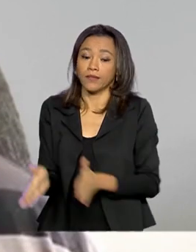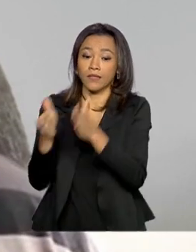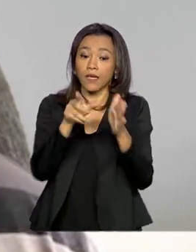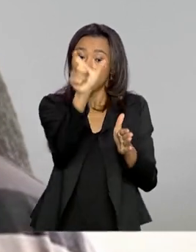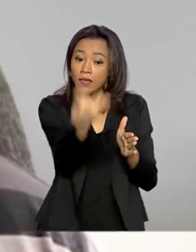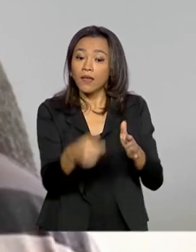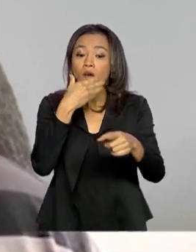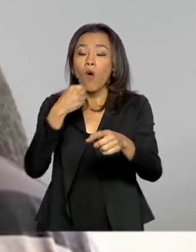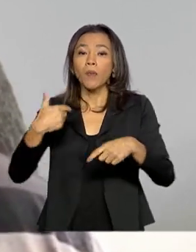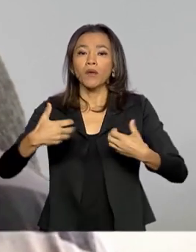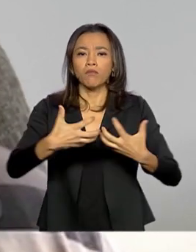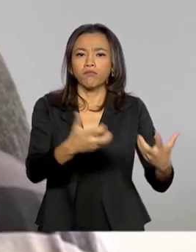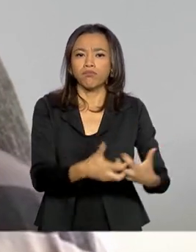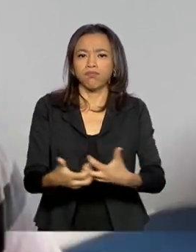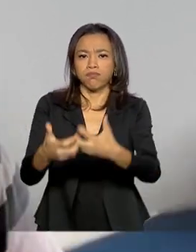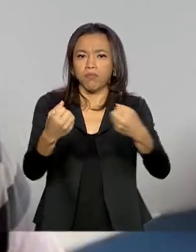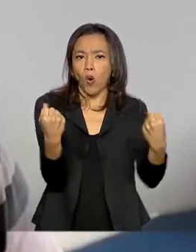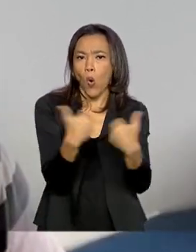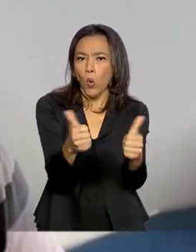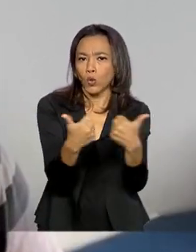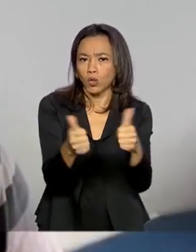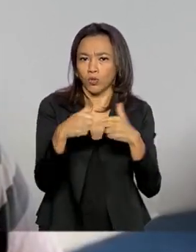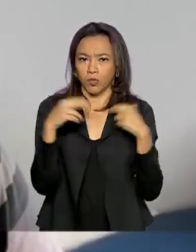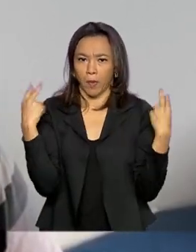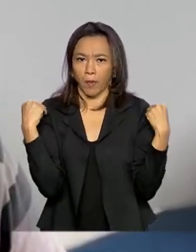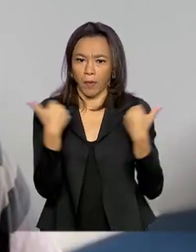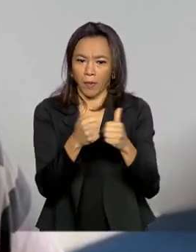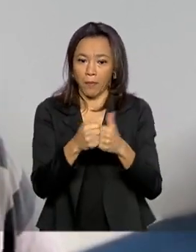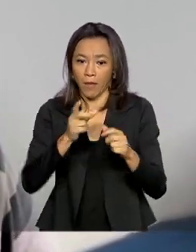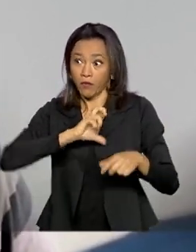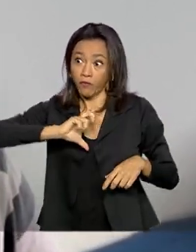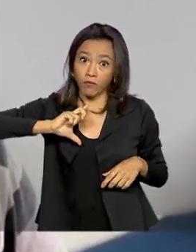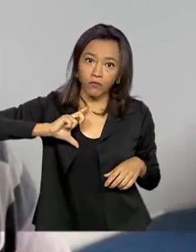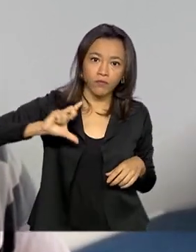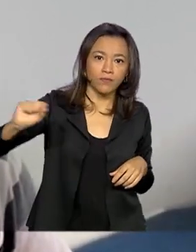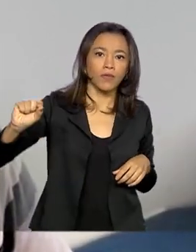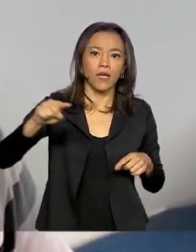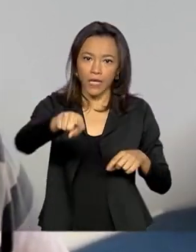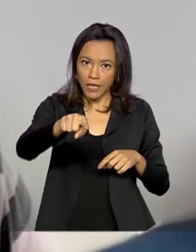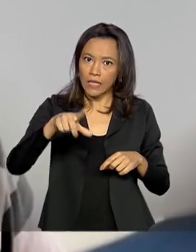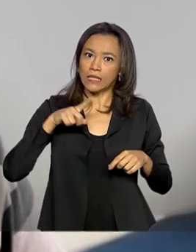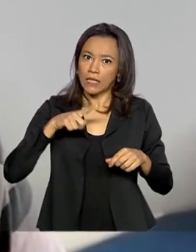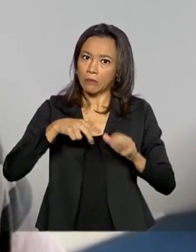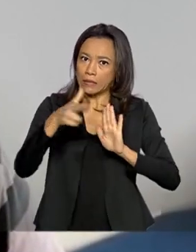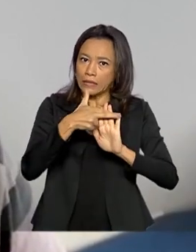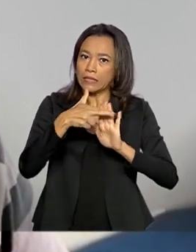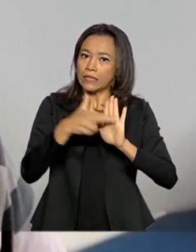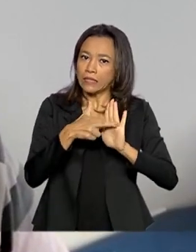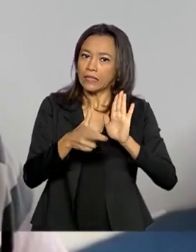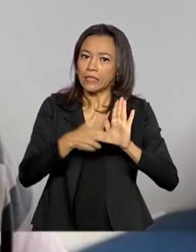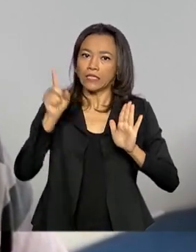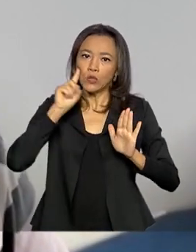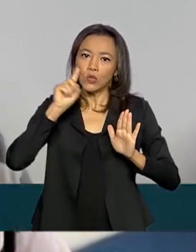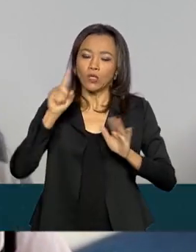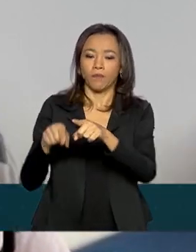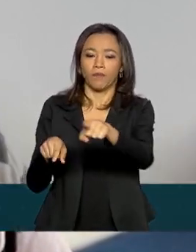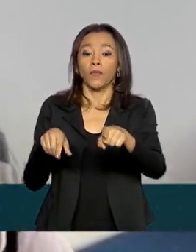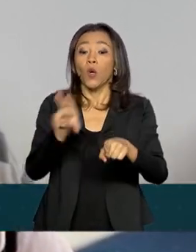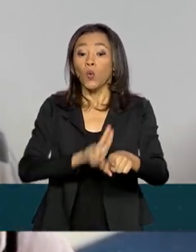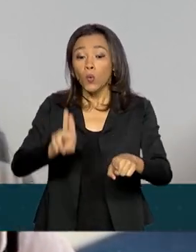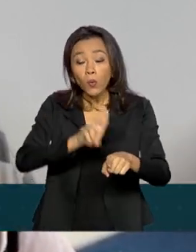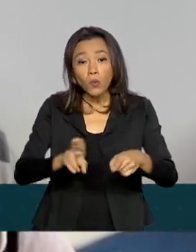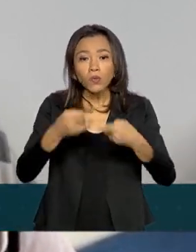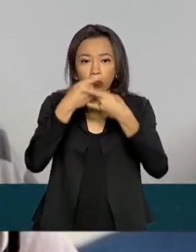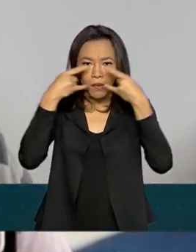é motorista de ônibus em Brasília. Para fugir da contaminação, cumpre uma rotina diária. Uso máscara,